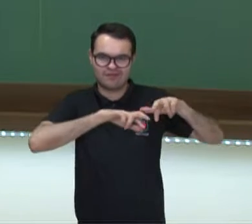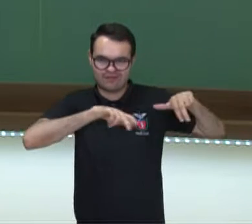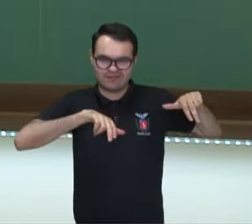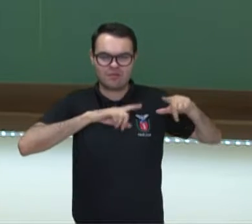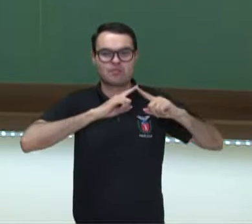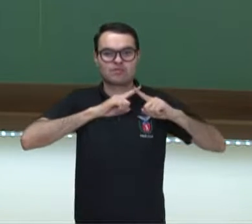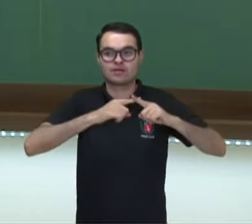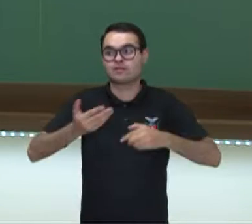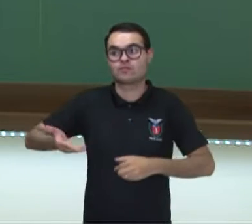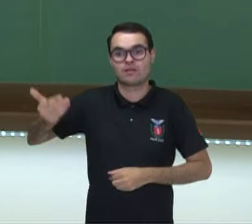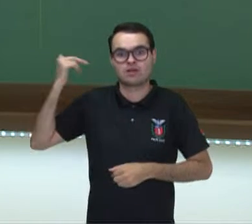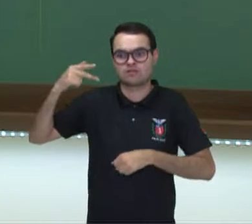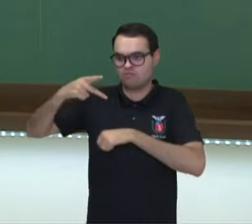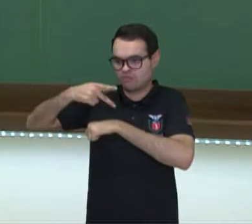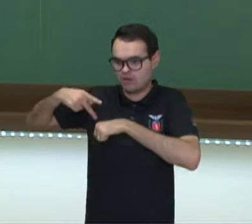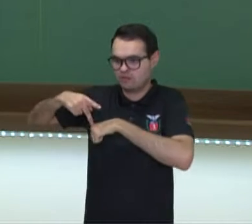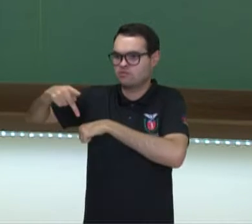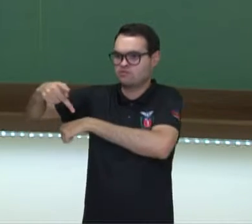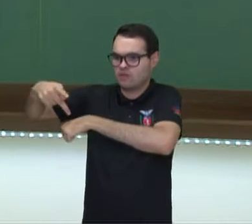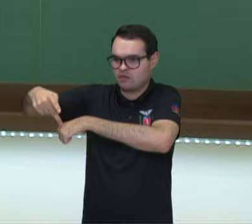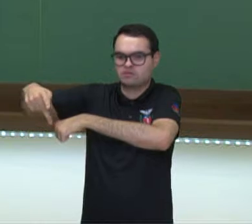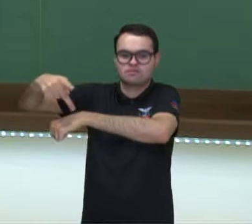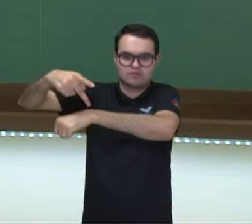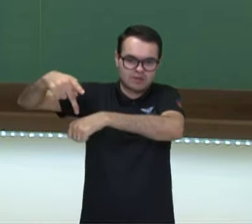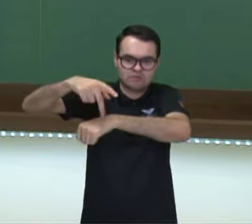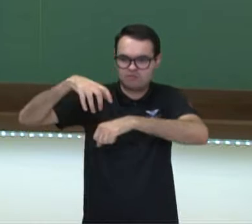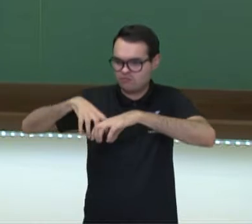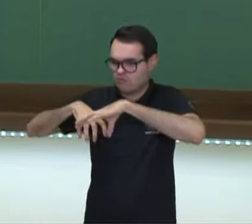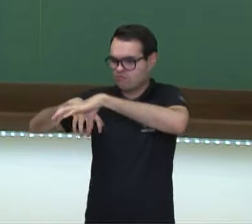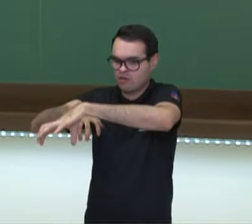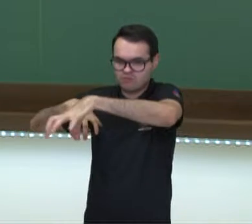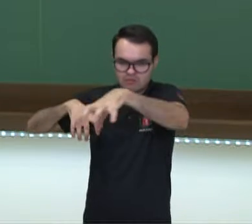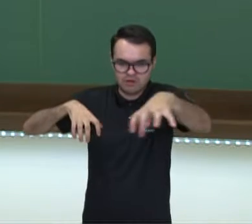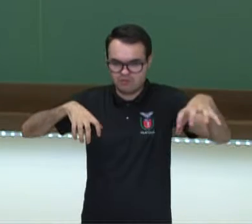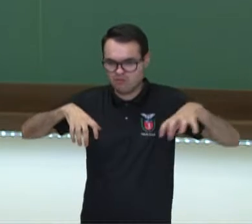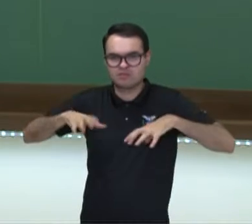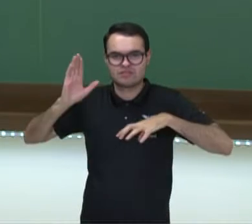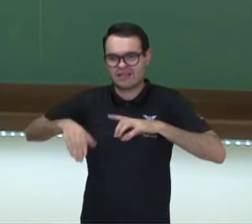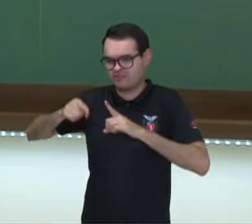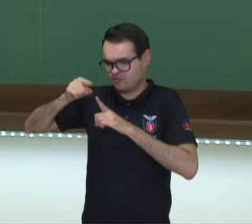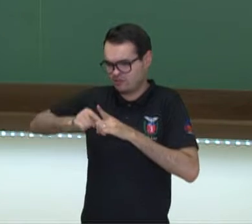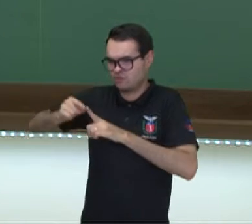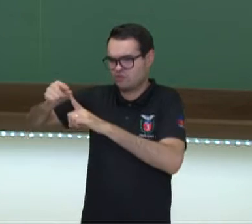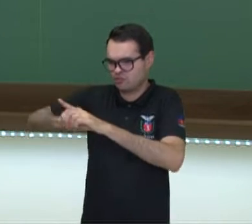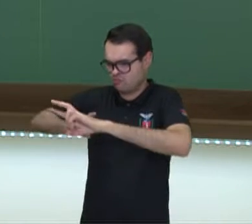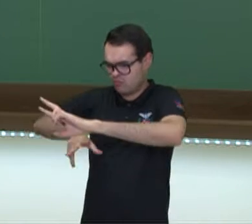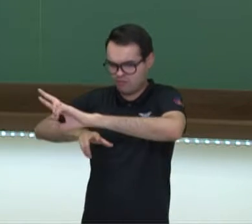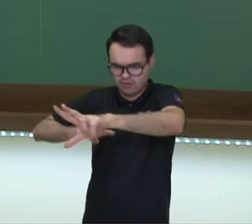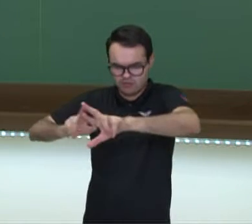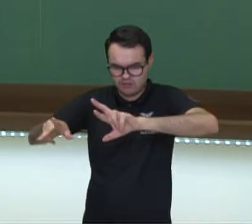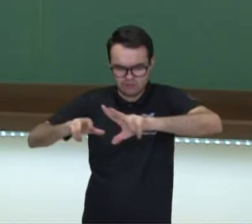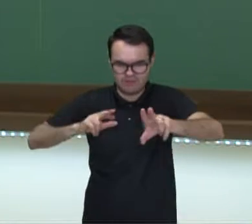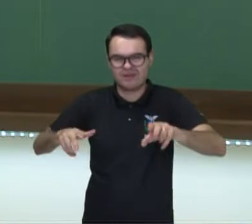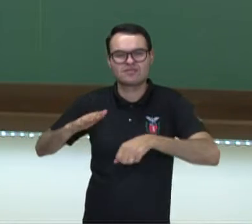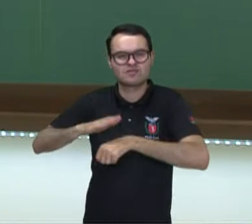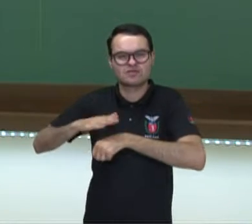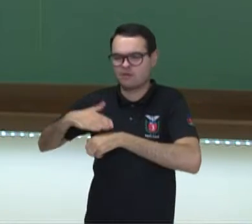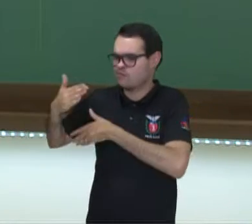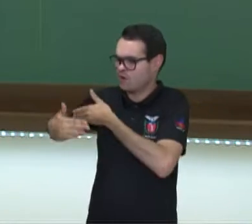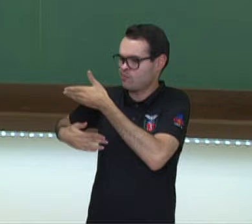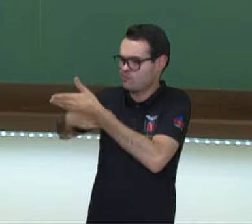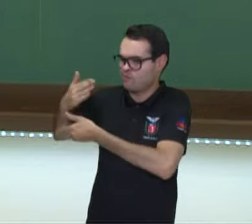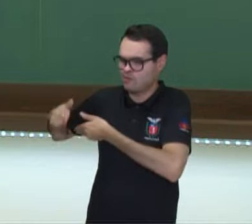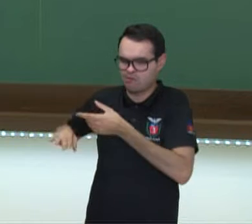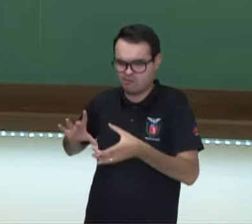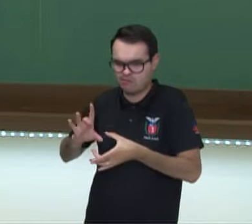praticavam. Então, existiam vários tipos do handebol e conforme foi passando o tempo, foi evoluindo.